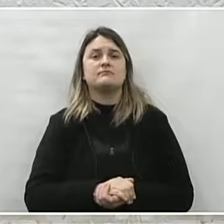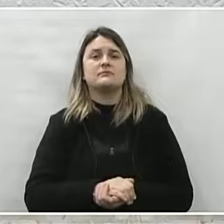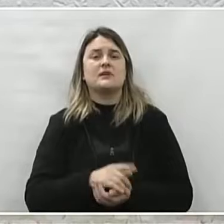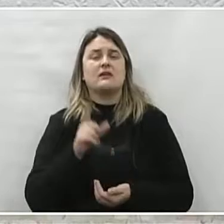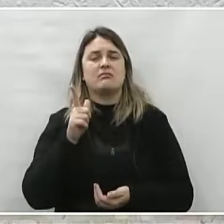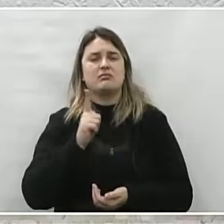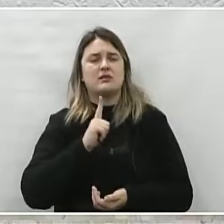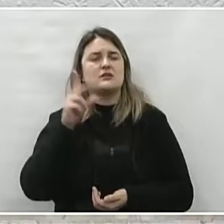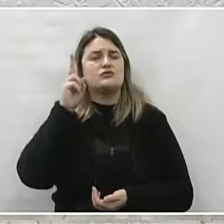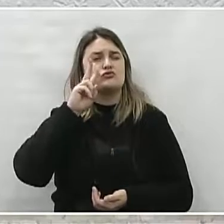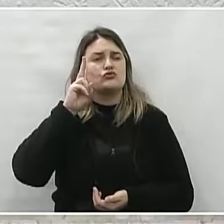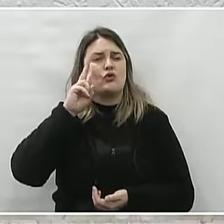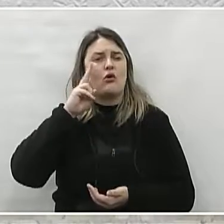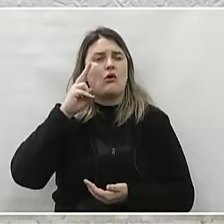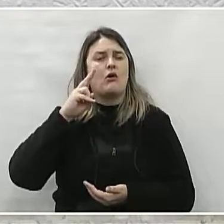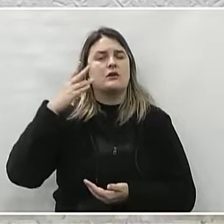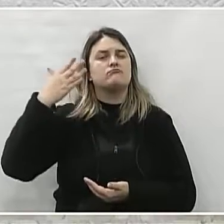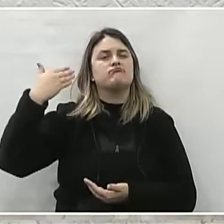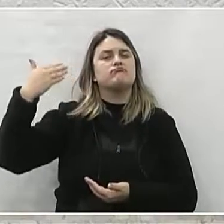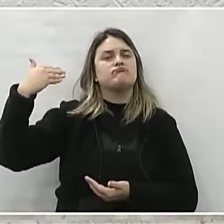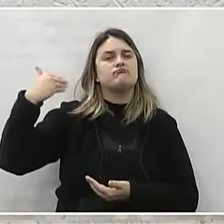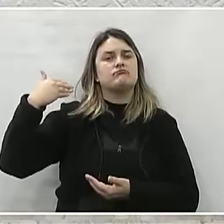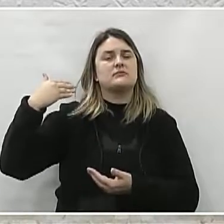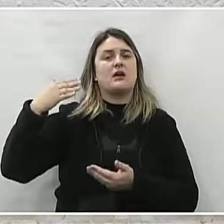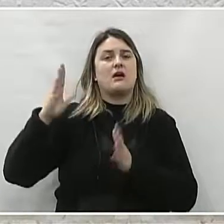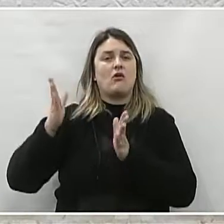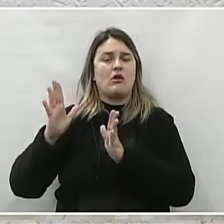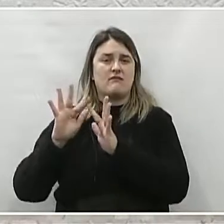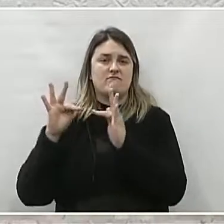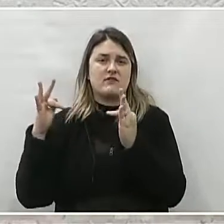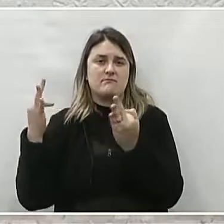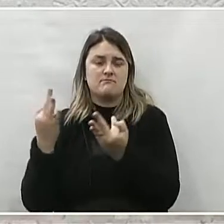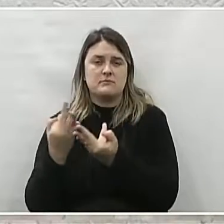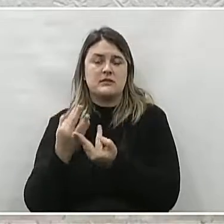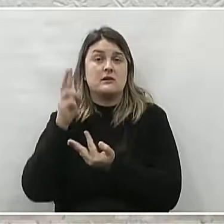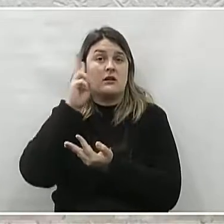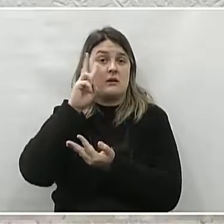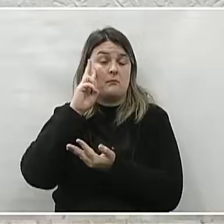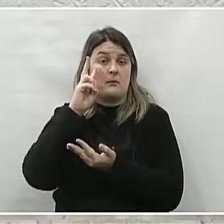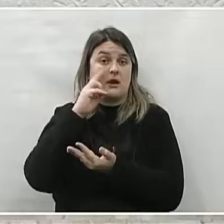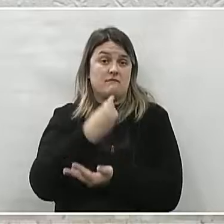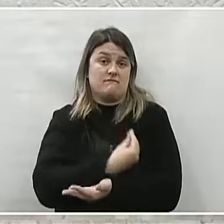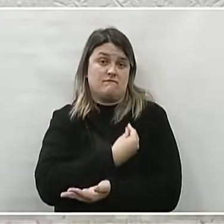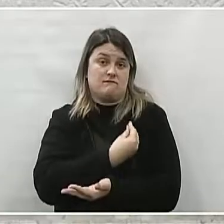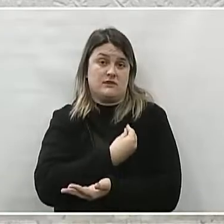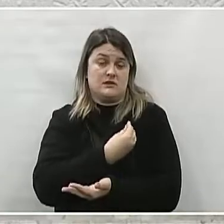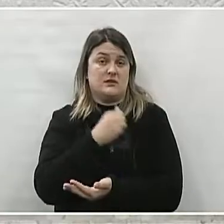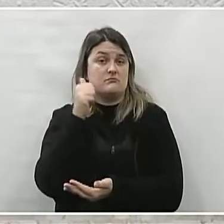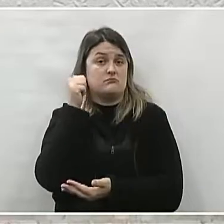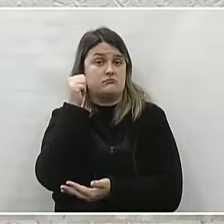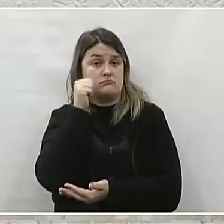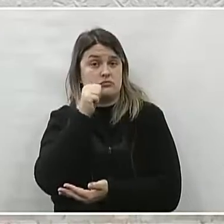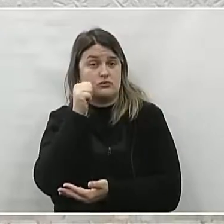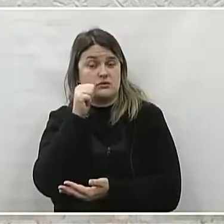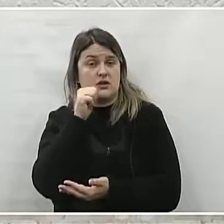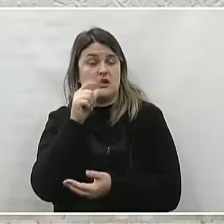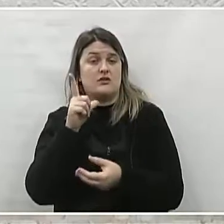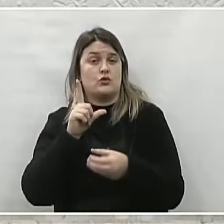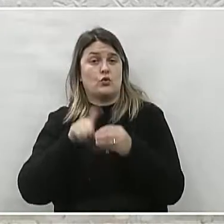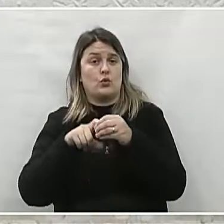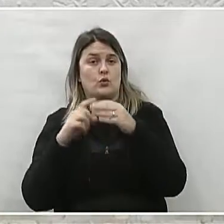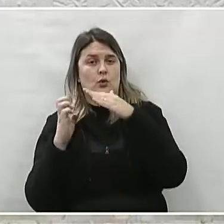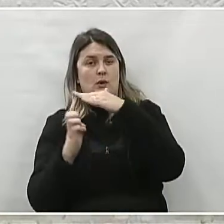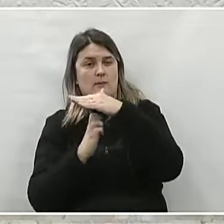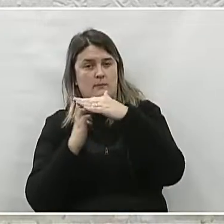um legado para sua família louvável, como esposa, mãe, avó, empresária do ramo hoteleiro, e para